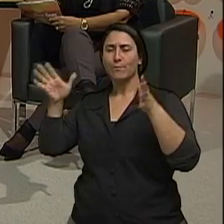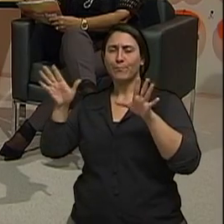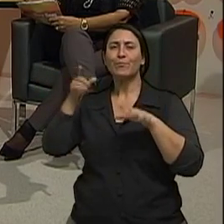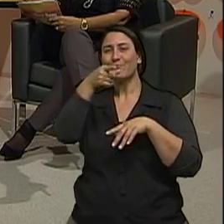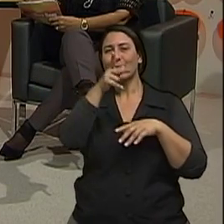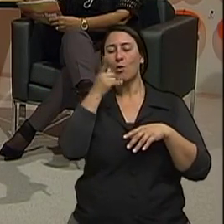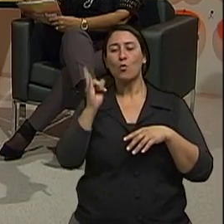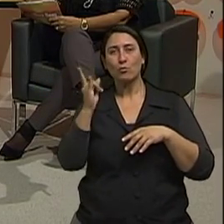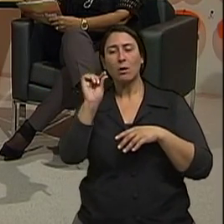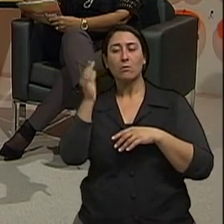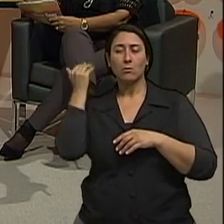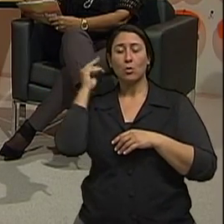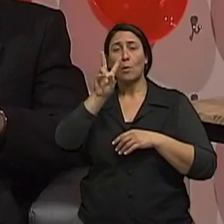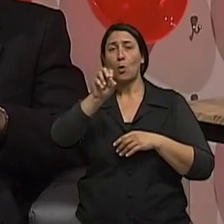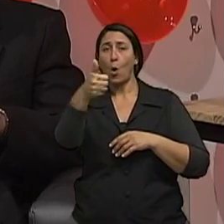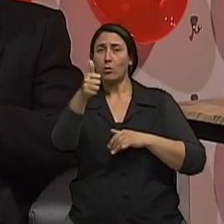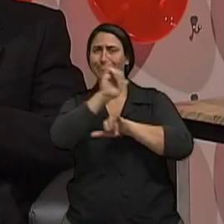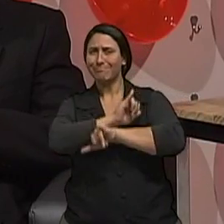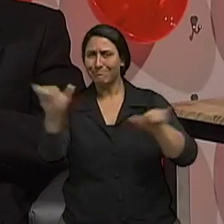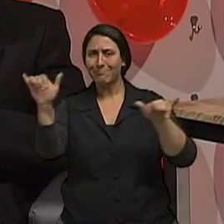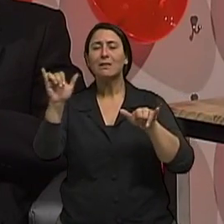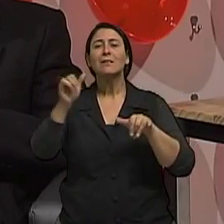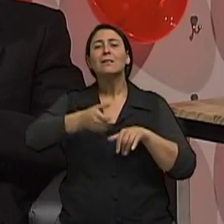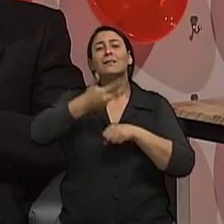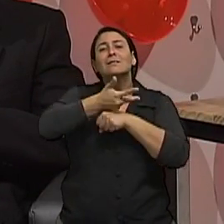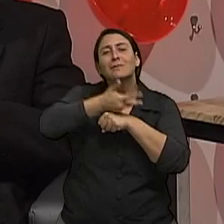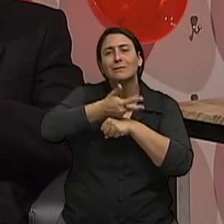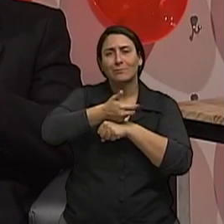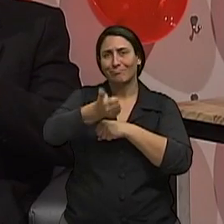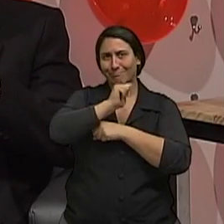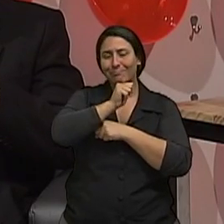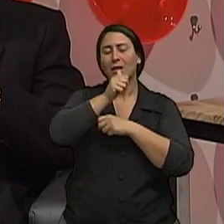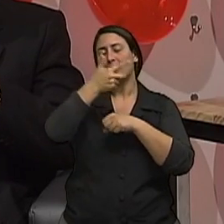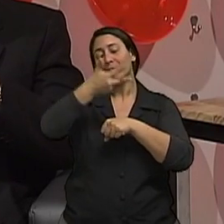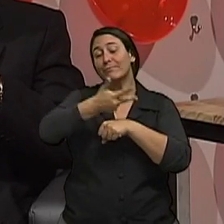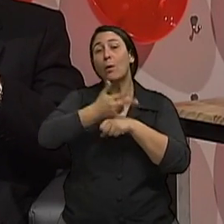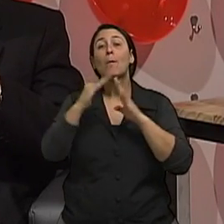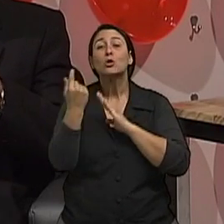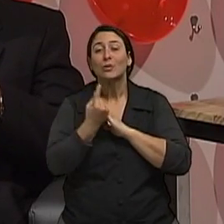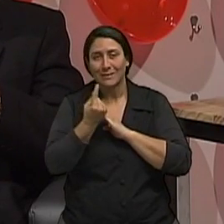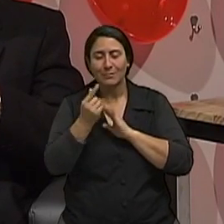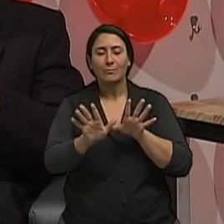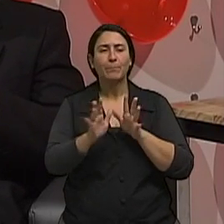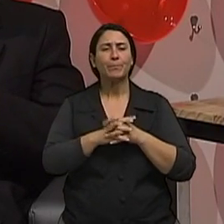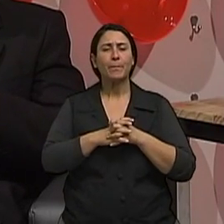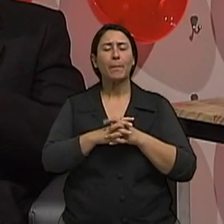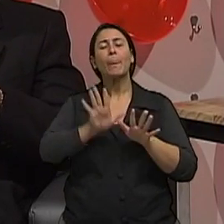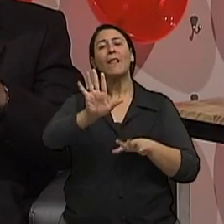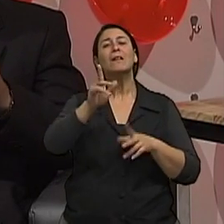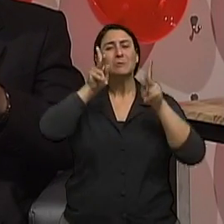último, né, foi publicado em 2011. O a grande maioria desses estudos demonstra é o seguinte, que indivíduos idosos, né,